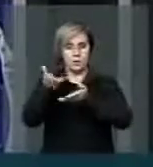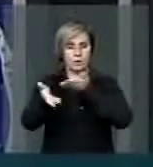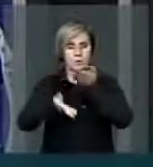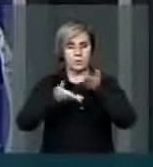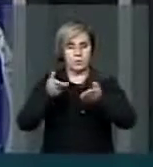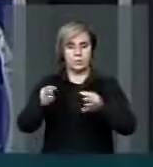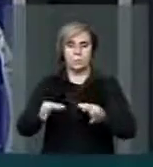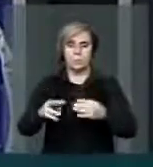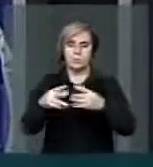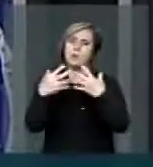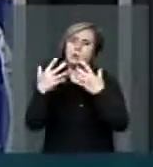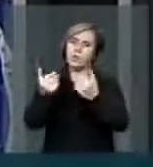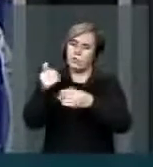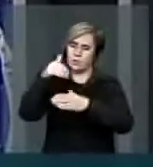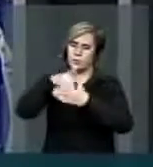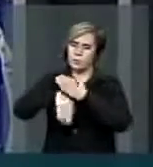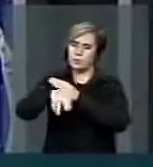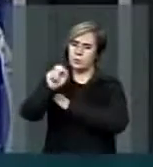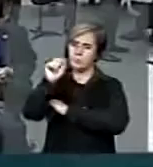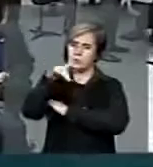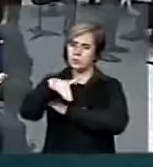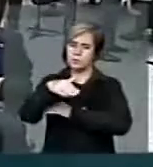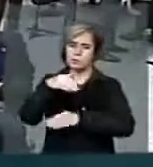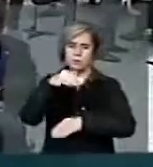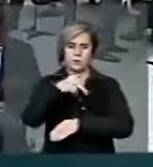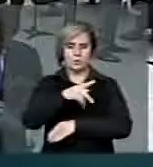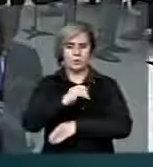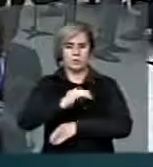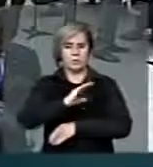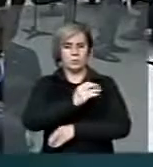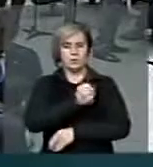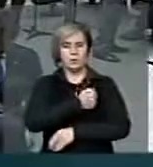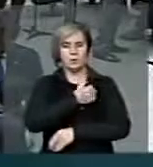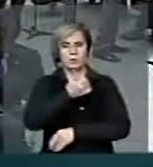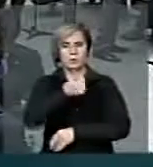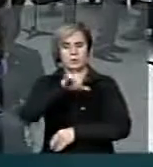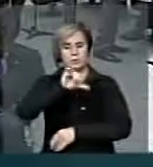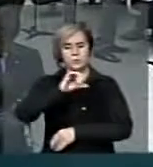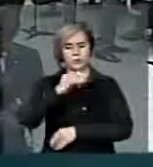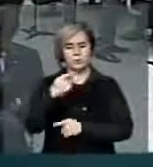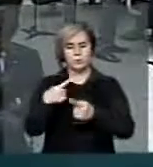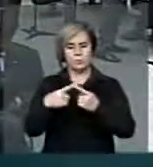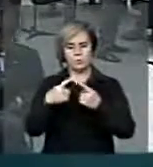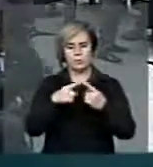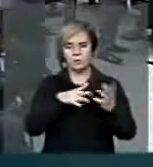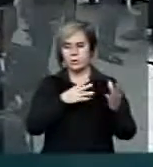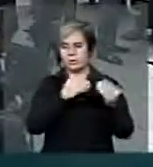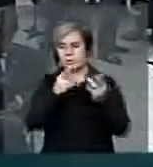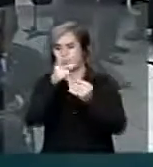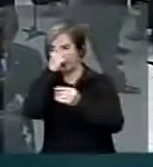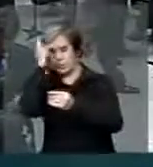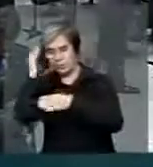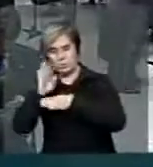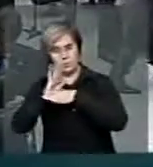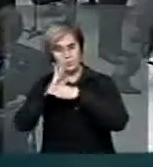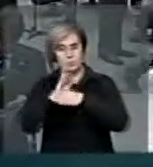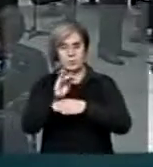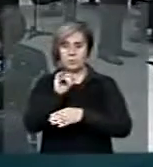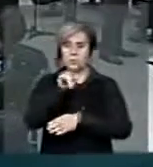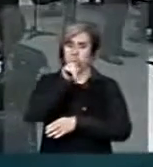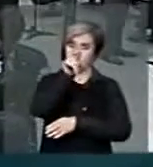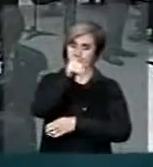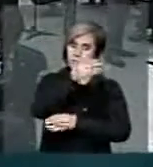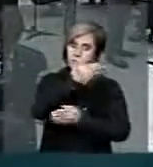vamos votar sim a PEC 190, porque ela foi construída por muitas mãos. E se você perdeu,